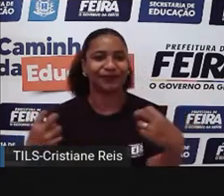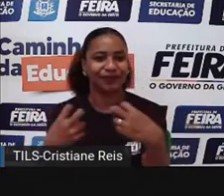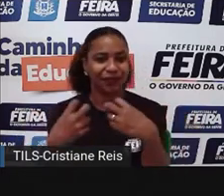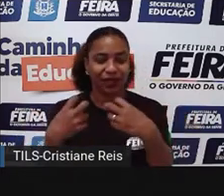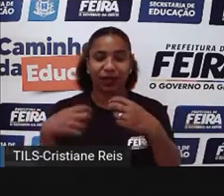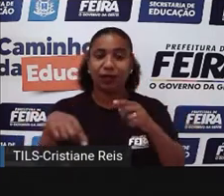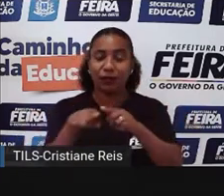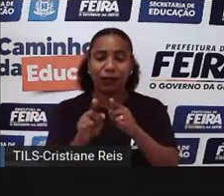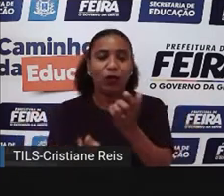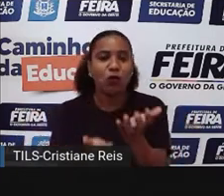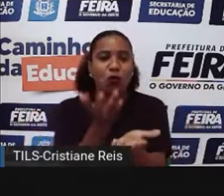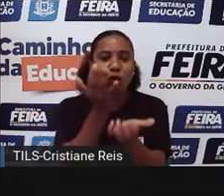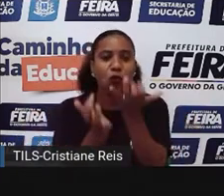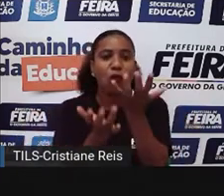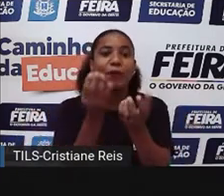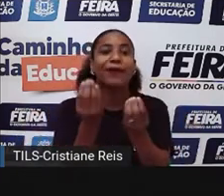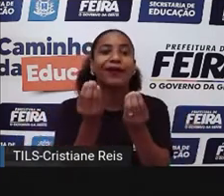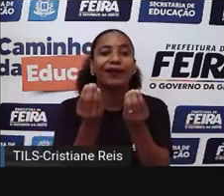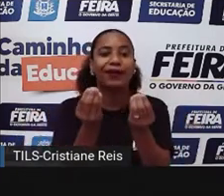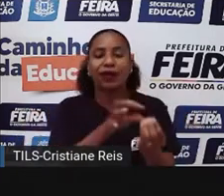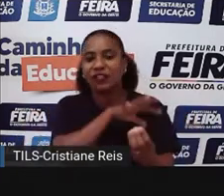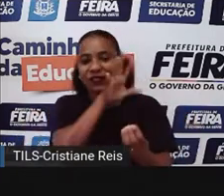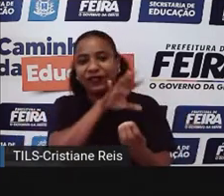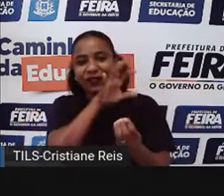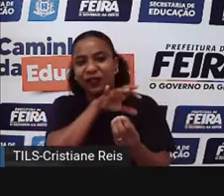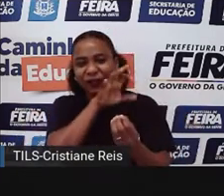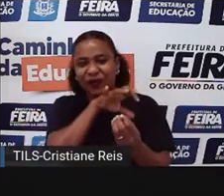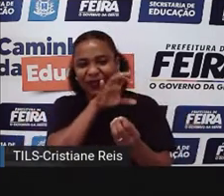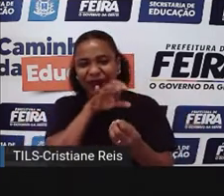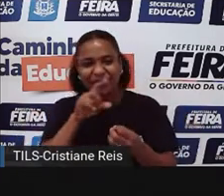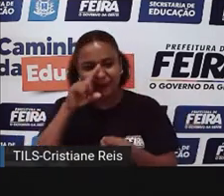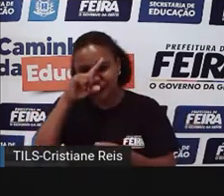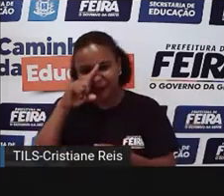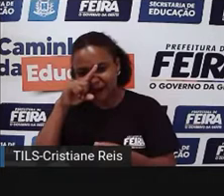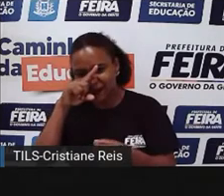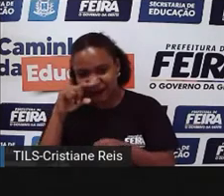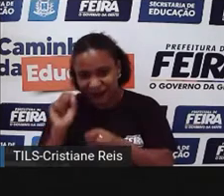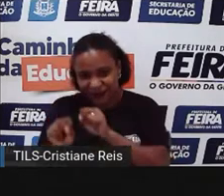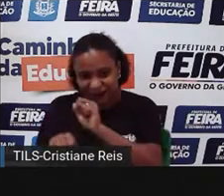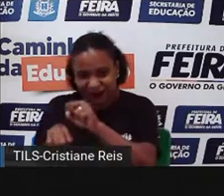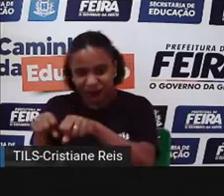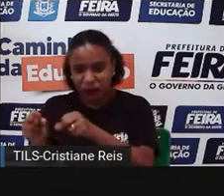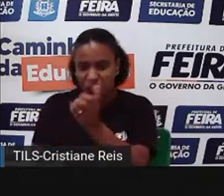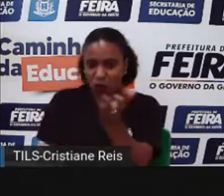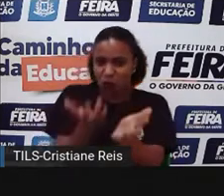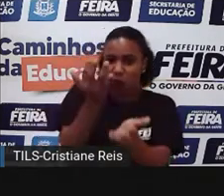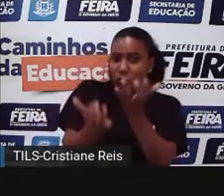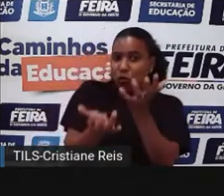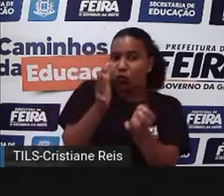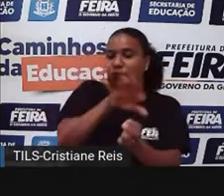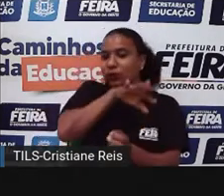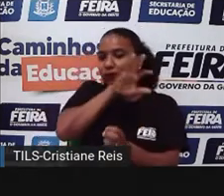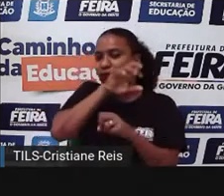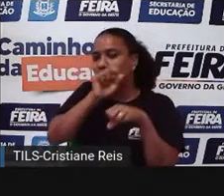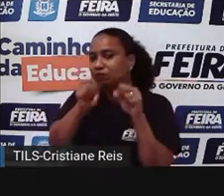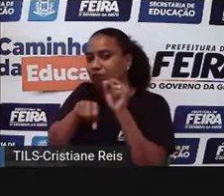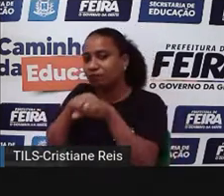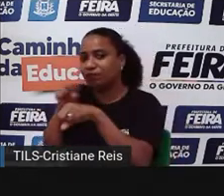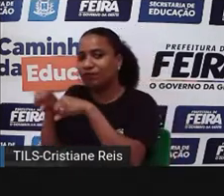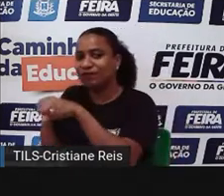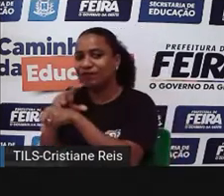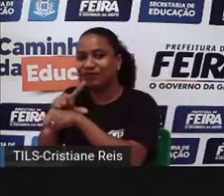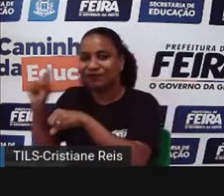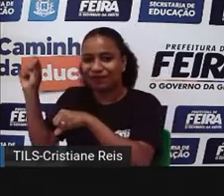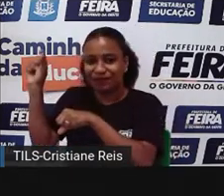animais selvagens. Então, na fogueira, em torno da fogueira, eles estavam tendo segurança e, ao mesmo tempo, acolhimento